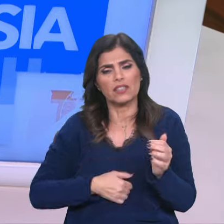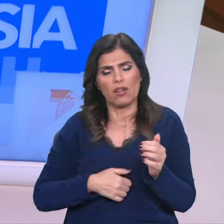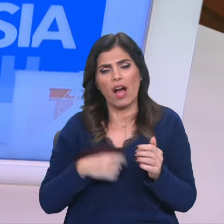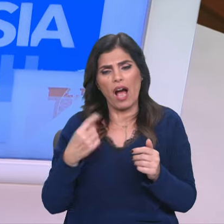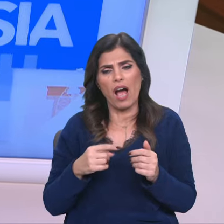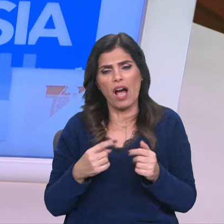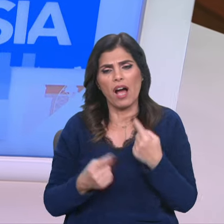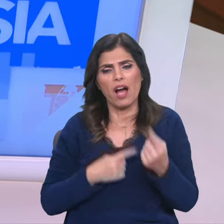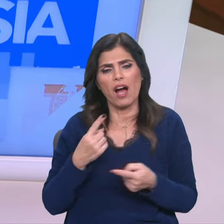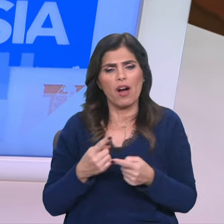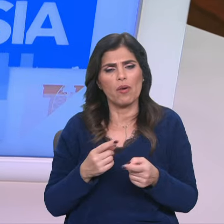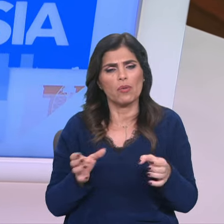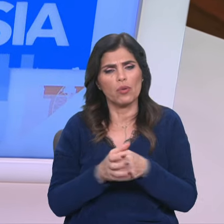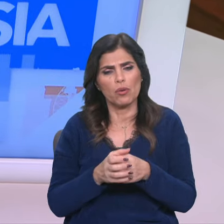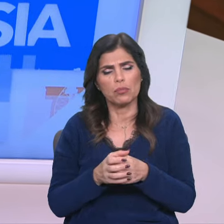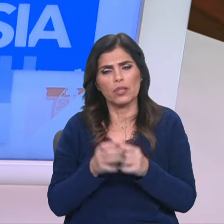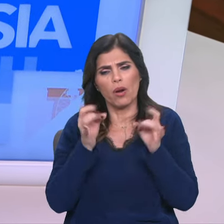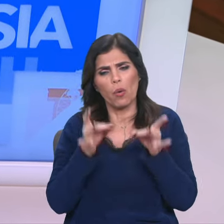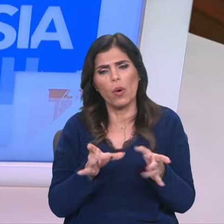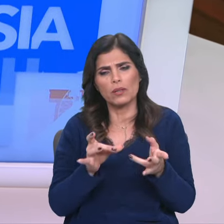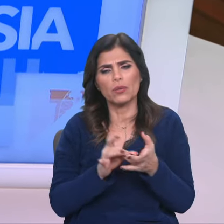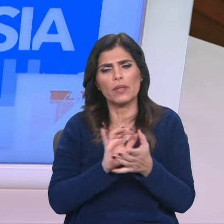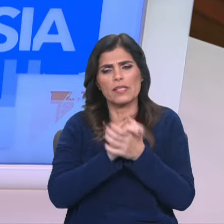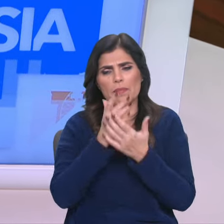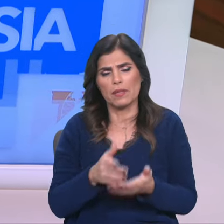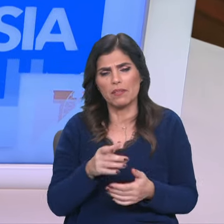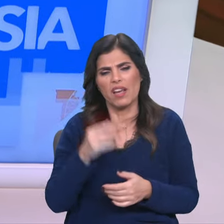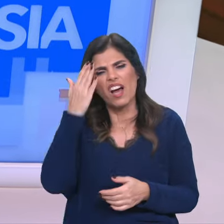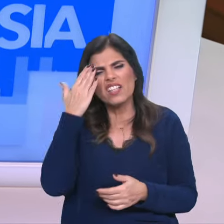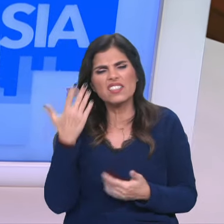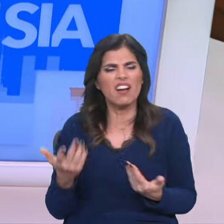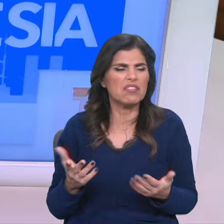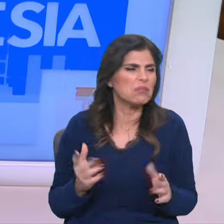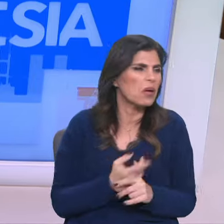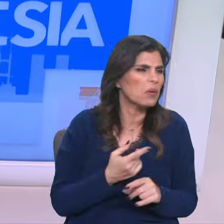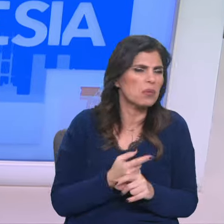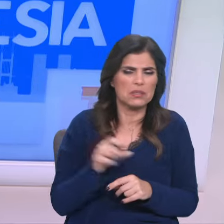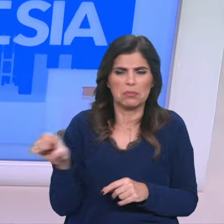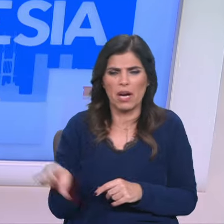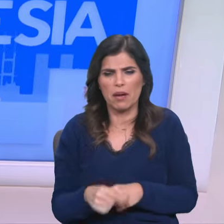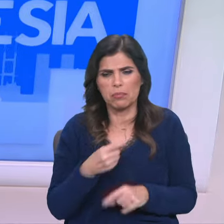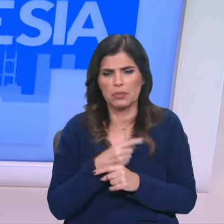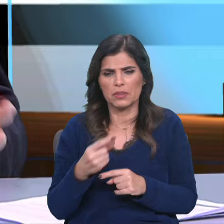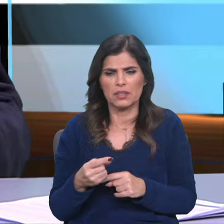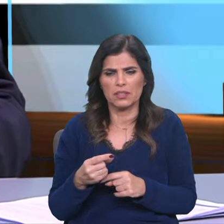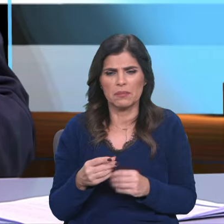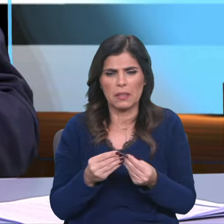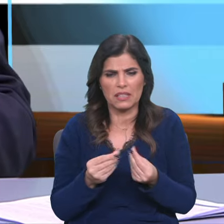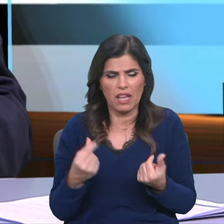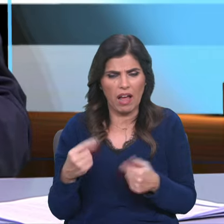que denegriam o casamento. Achavam que era um mal menor, ou que era uma coisa má, porque era material.